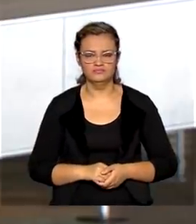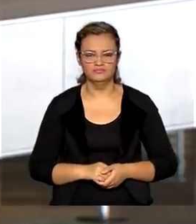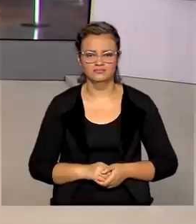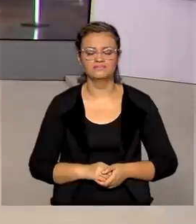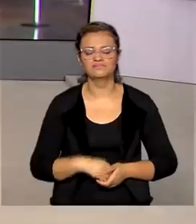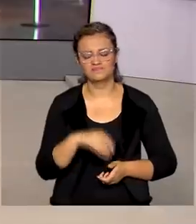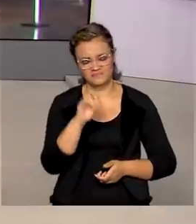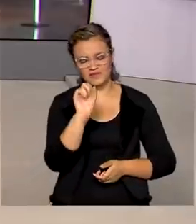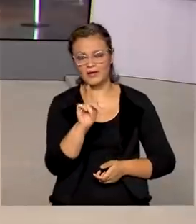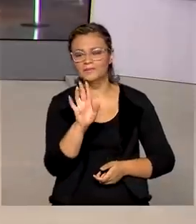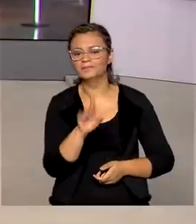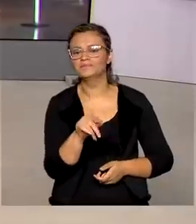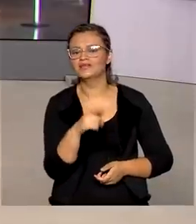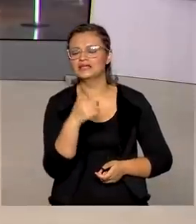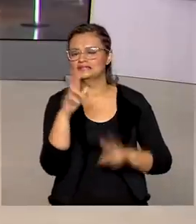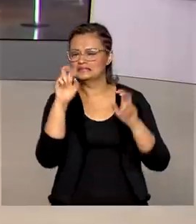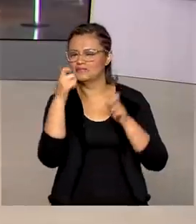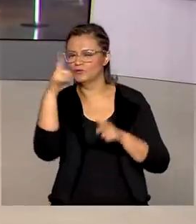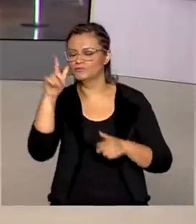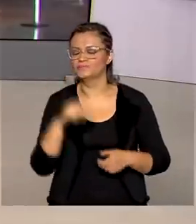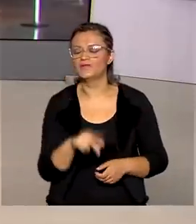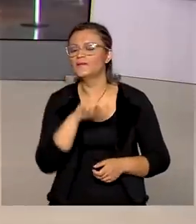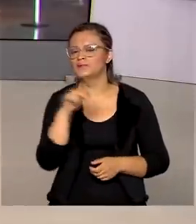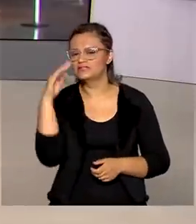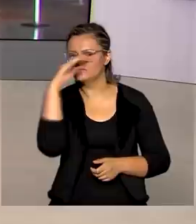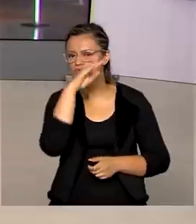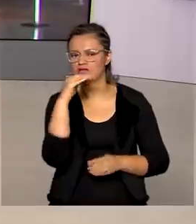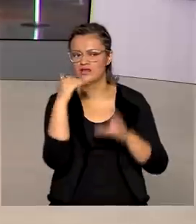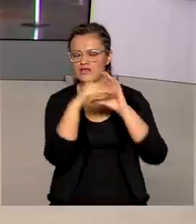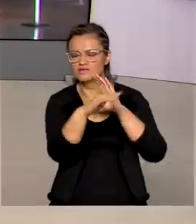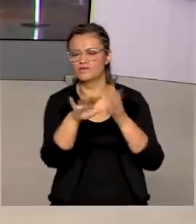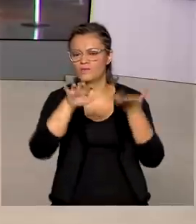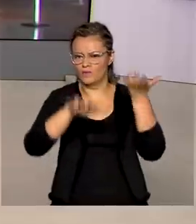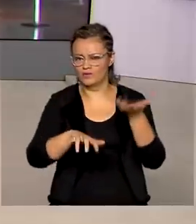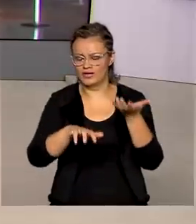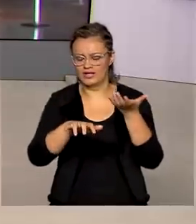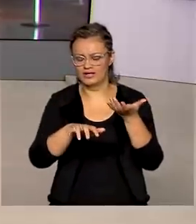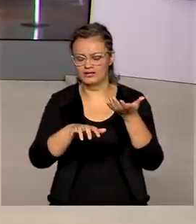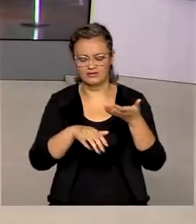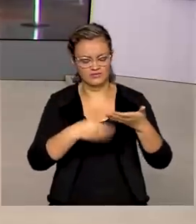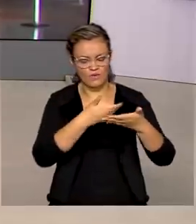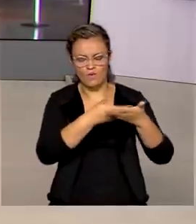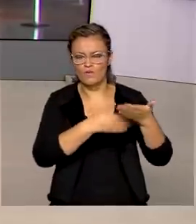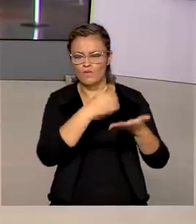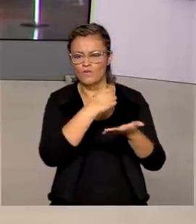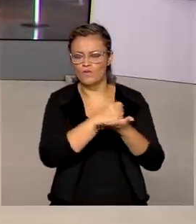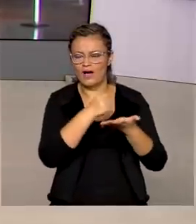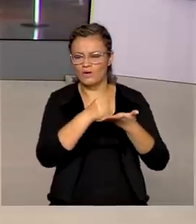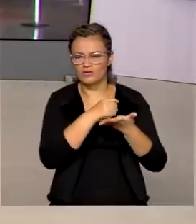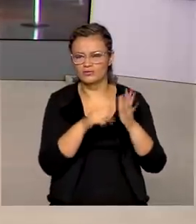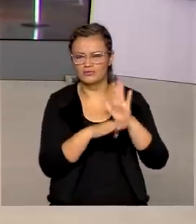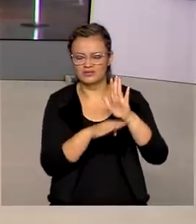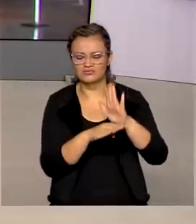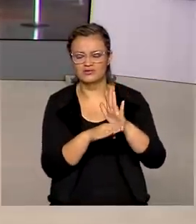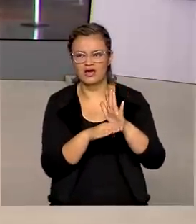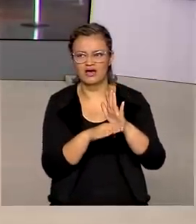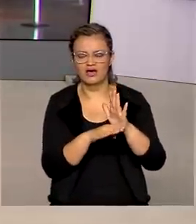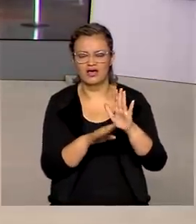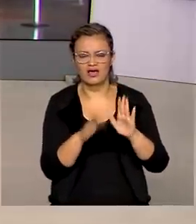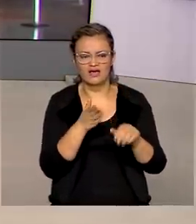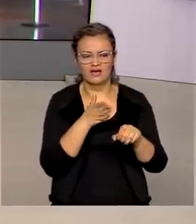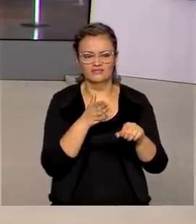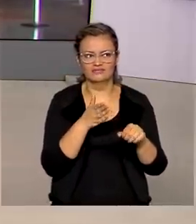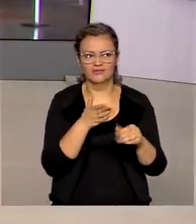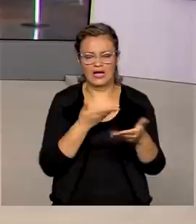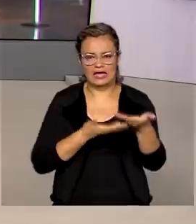Márcia, um outro assunto agora. O presidente Jair Bolsonaro encaminhou ao Congresso anexos de um acordo de facilitação comercial aí entre